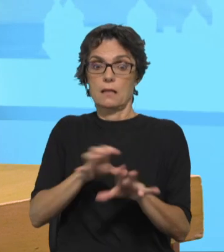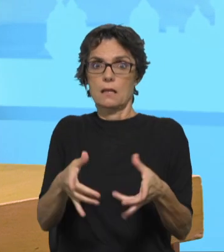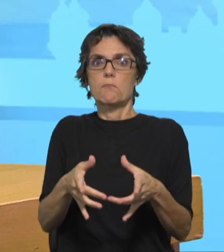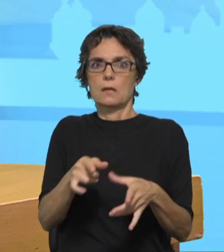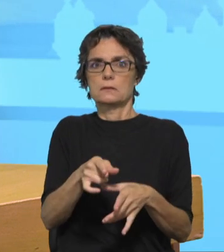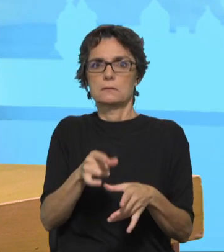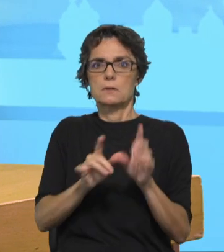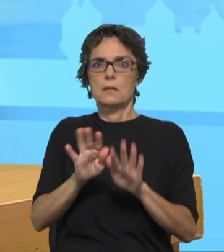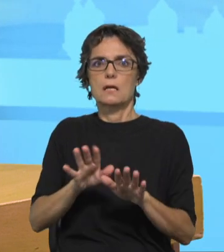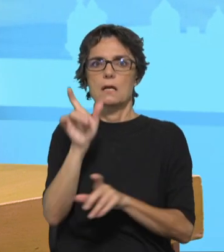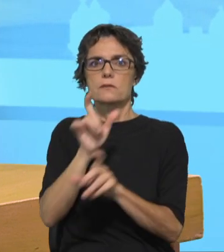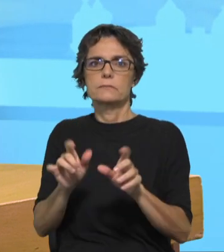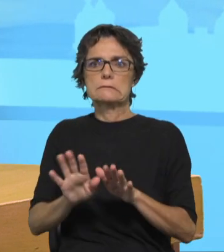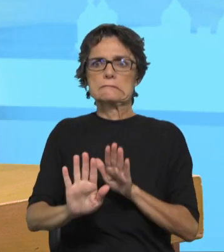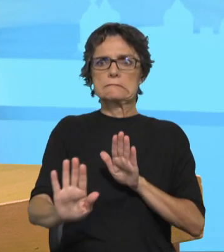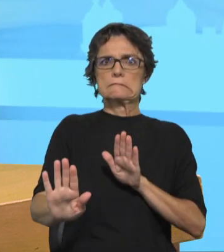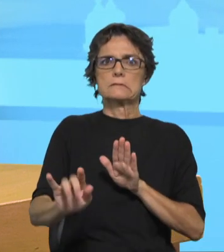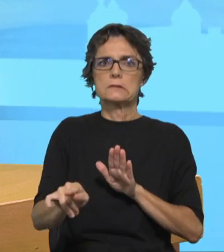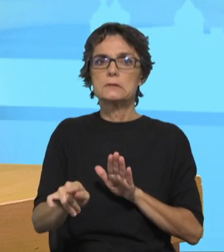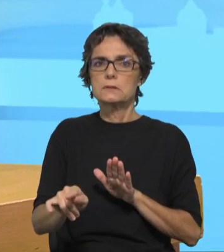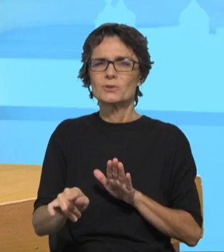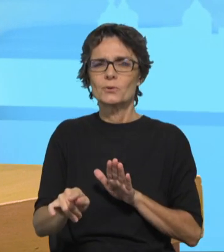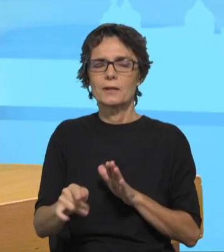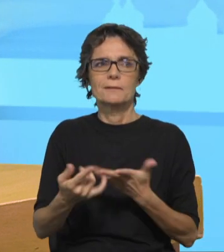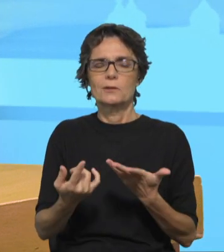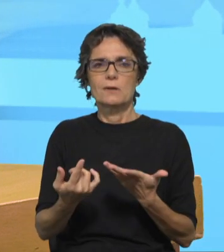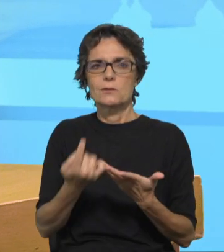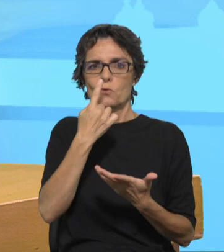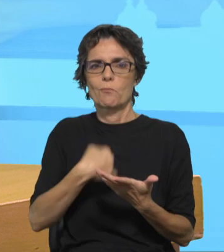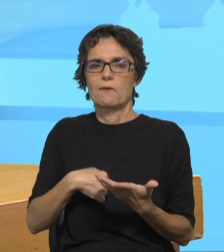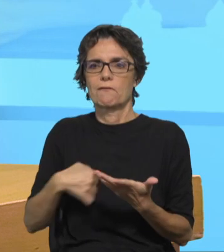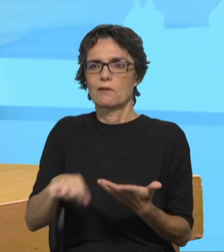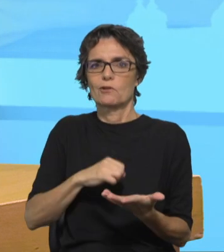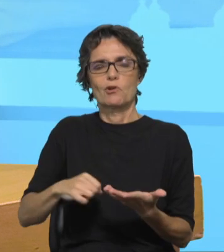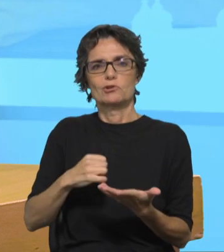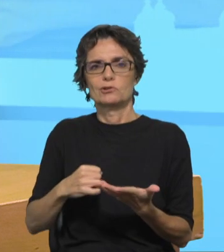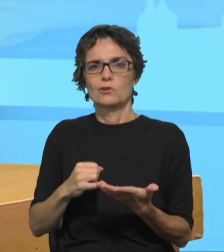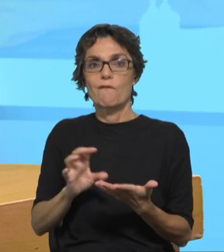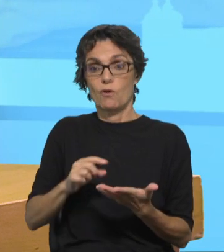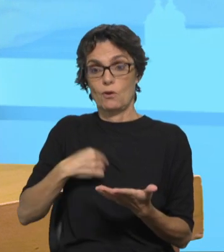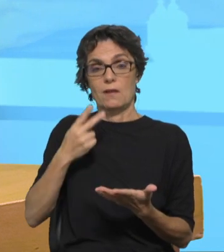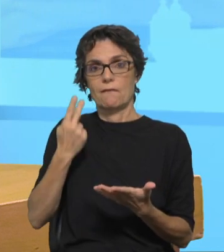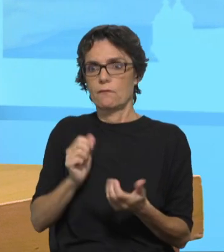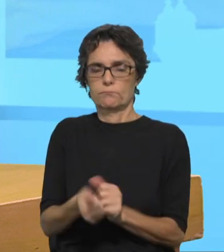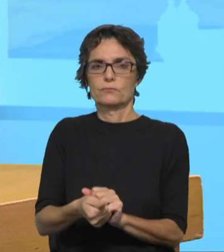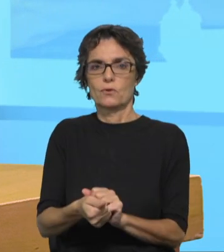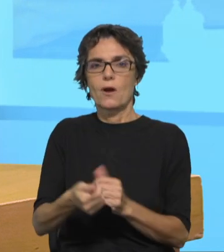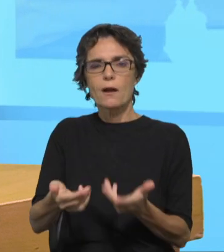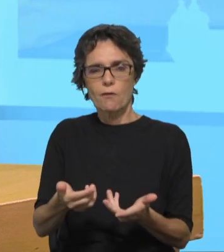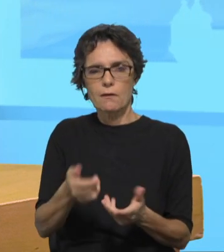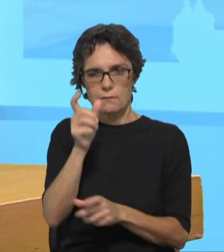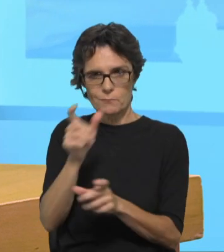parece que mudava o perfil latino das nossas comunidades. Eu sinto que as pessoas agora querem